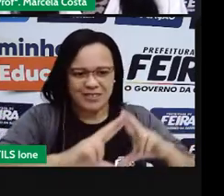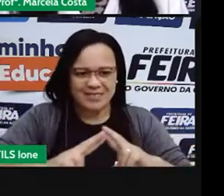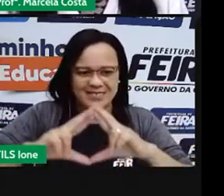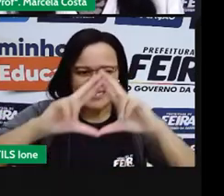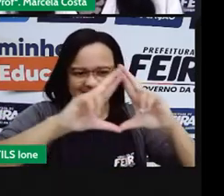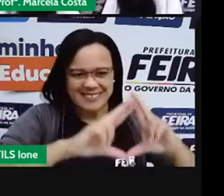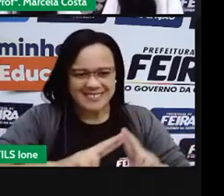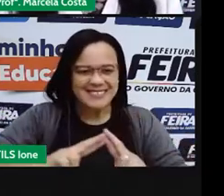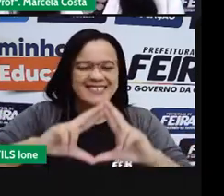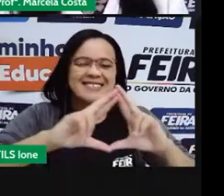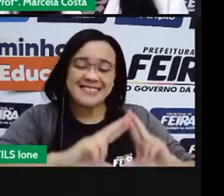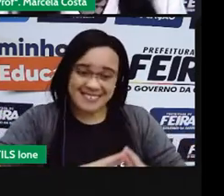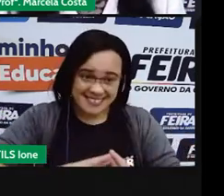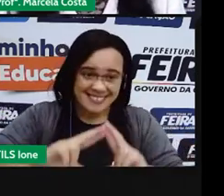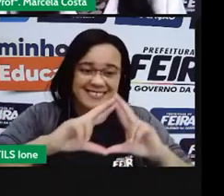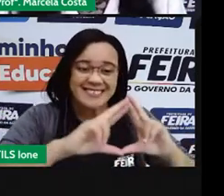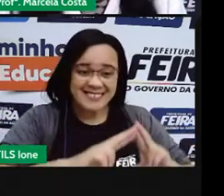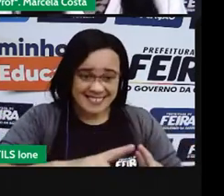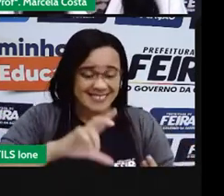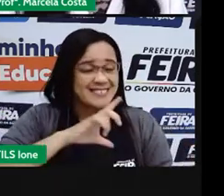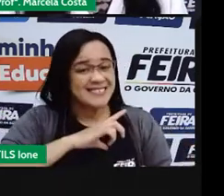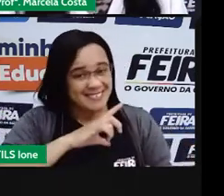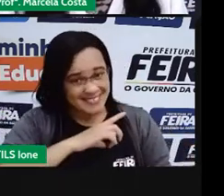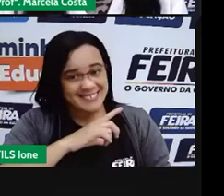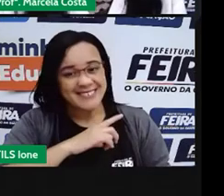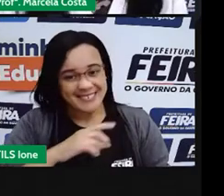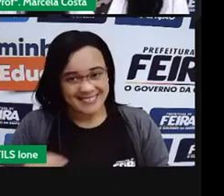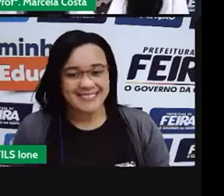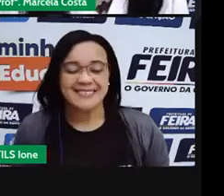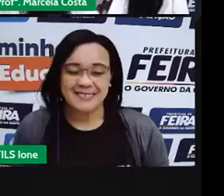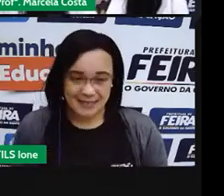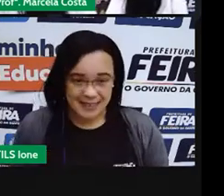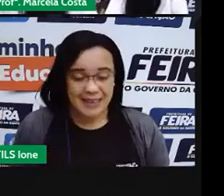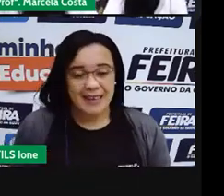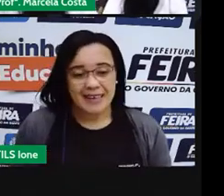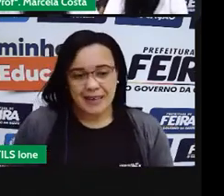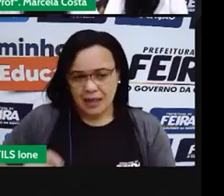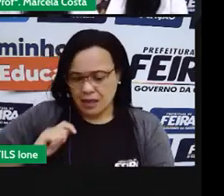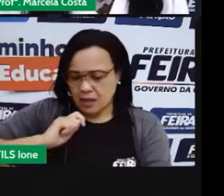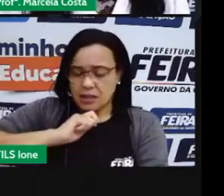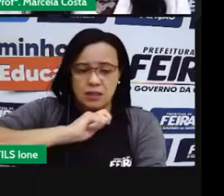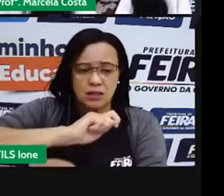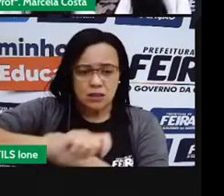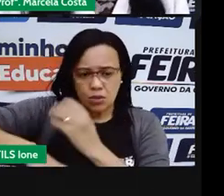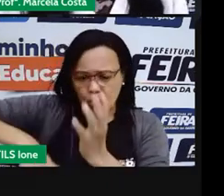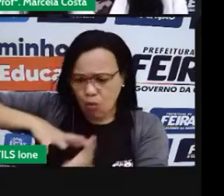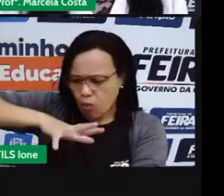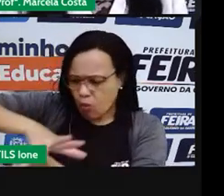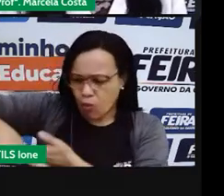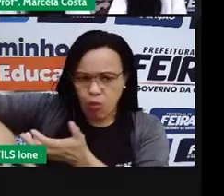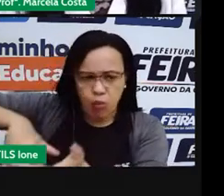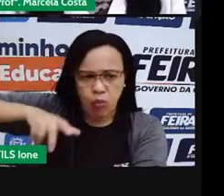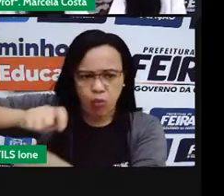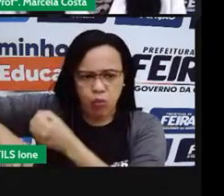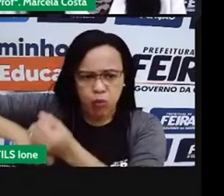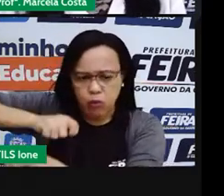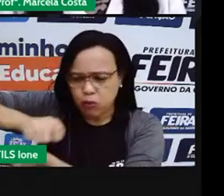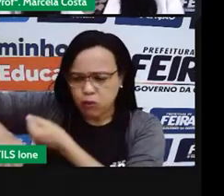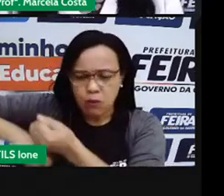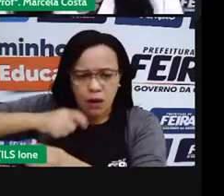Também tem a sustentabilidade econômica. A sustentabilidade econômica está